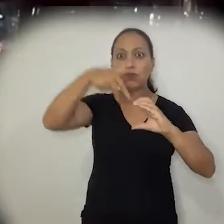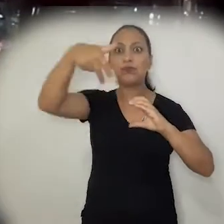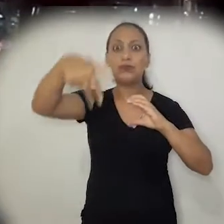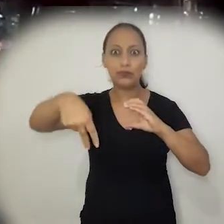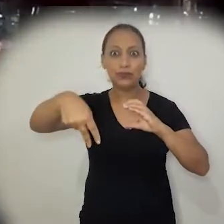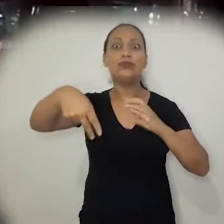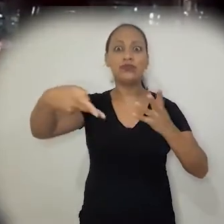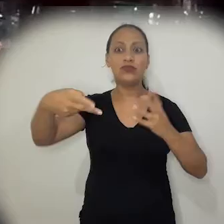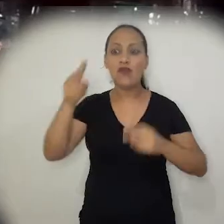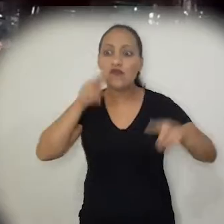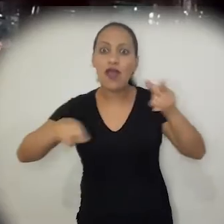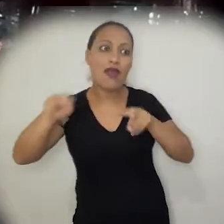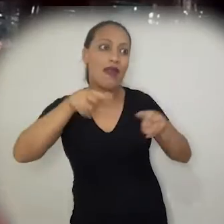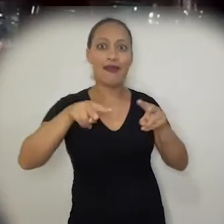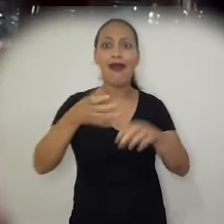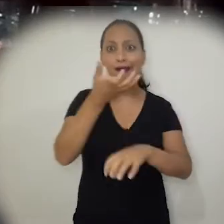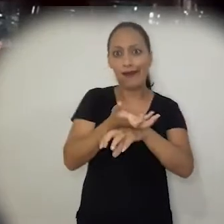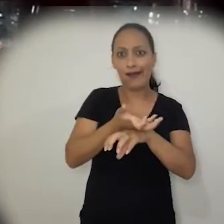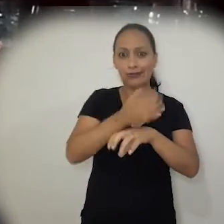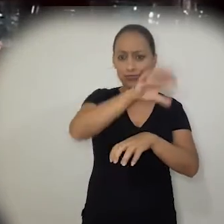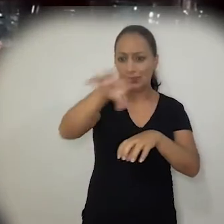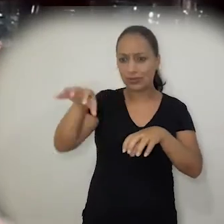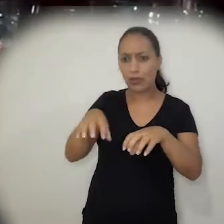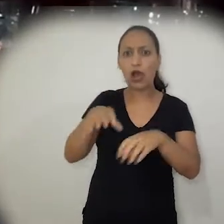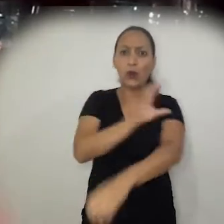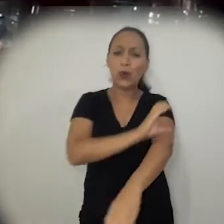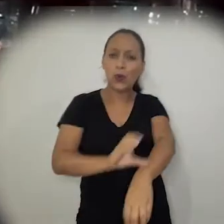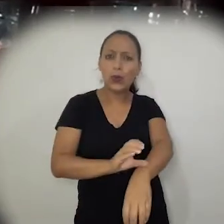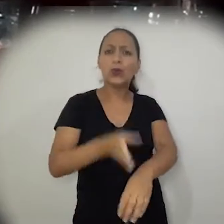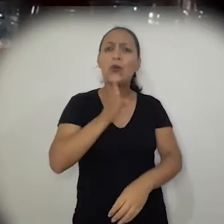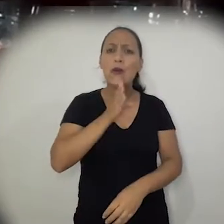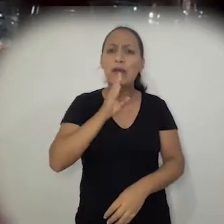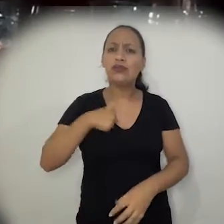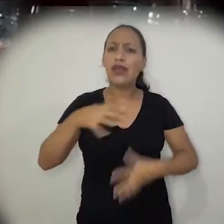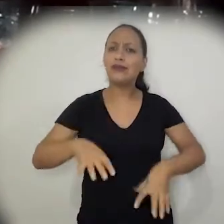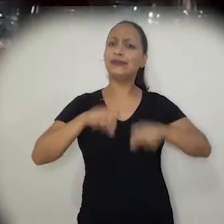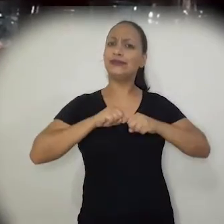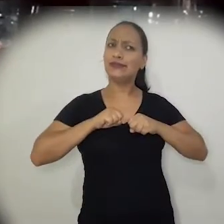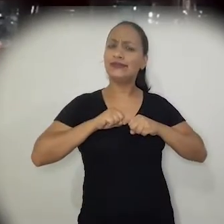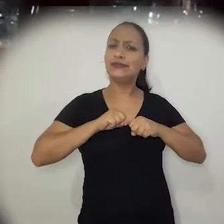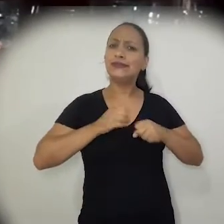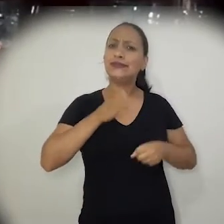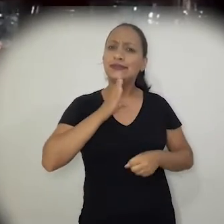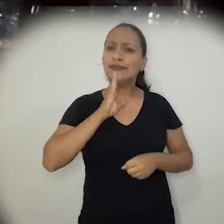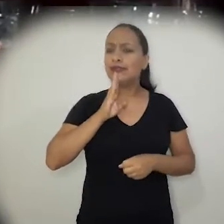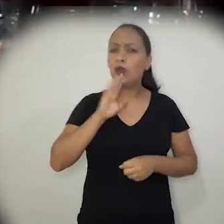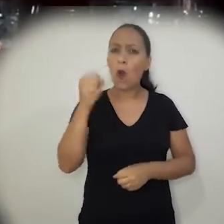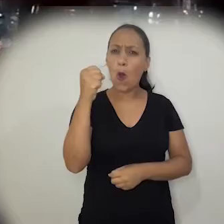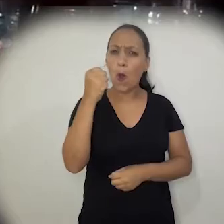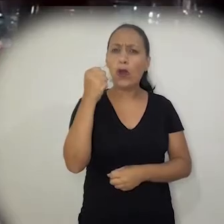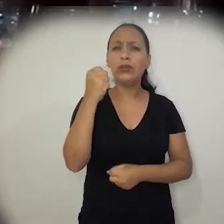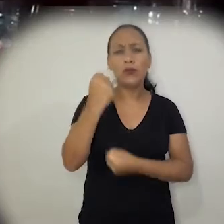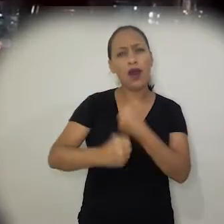interdisciplinaridade dos cursos e dos conhecimentos que eu adquiri nesses praticamente oito anos de estudo